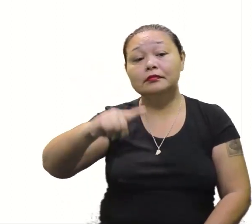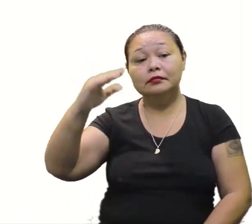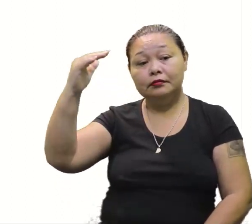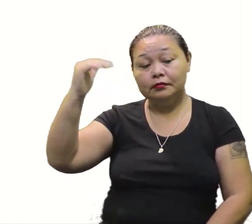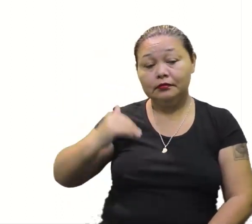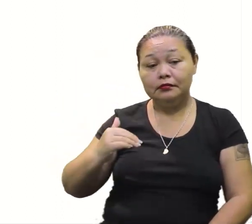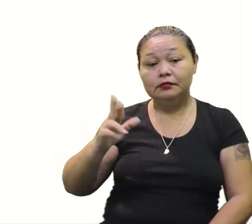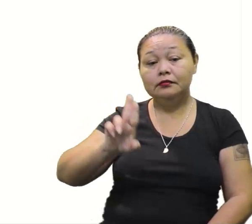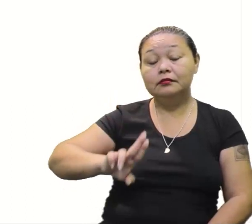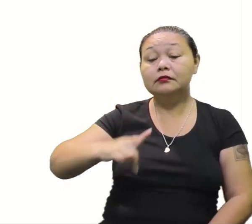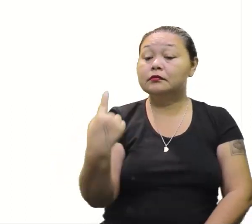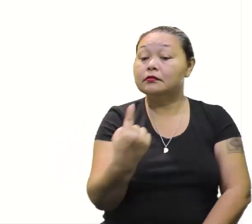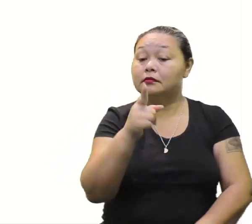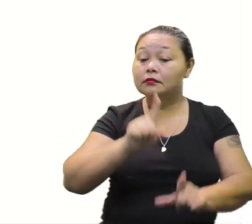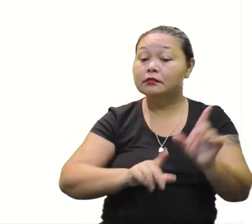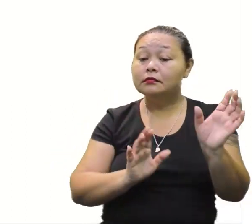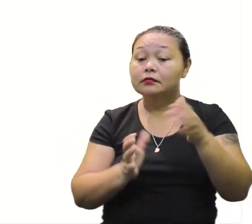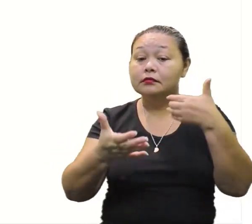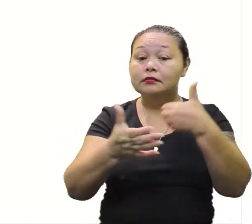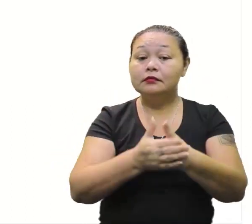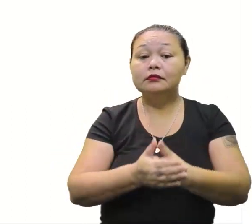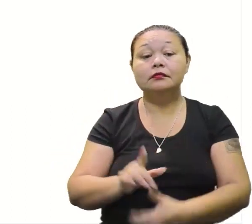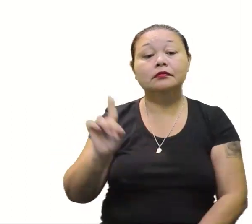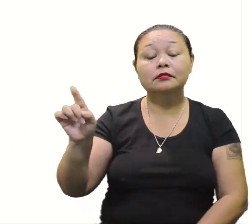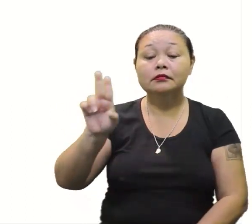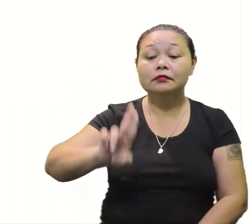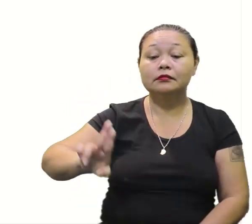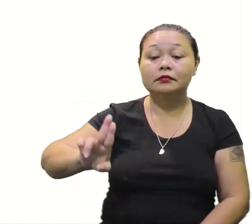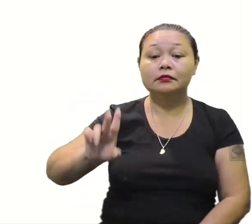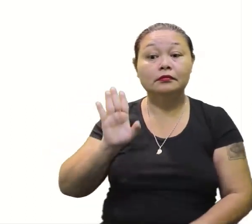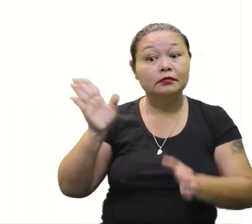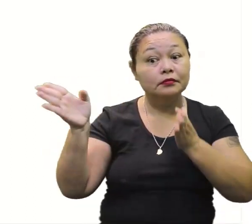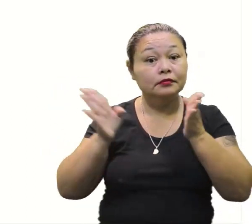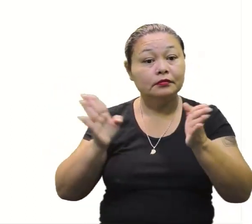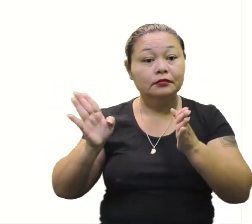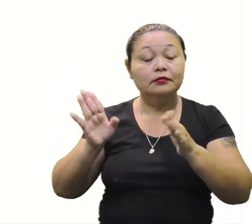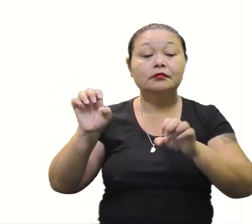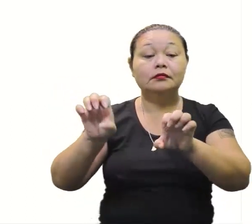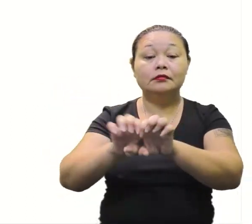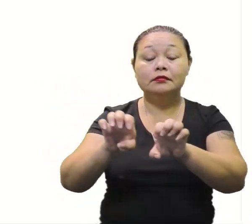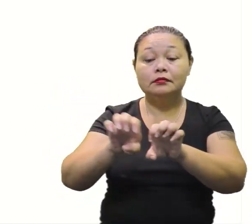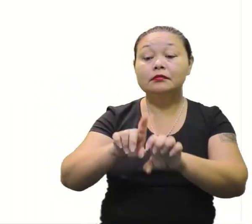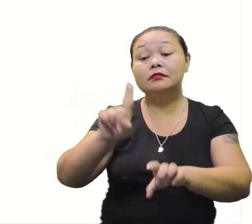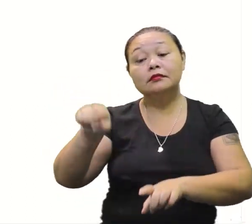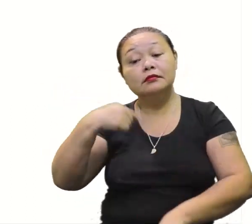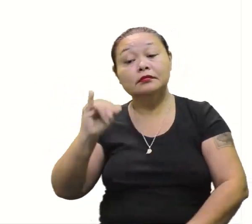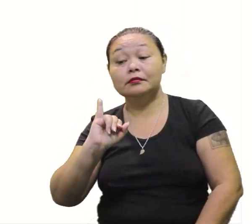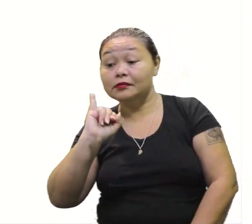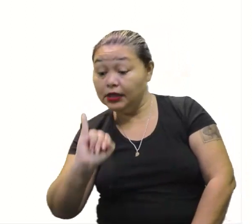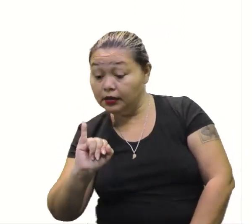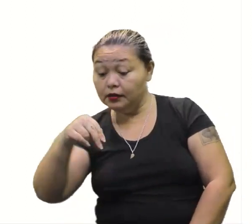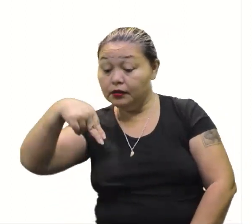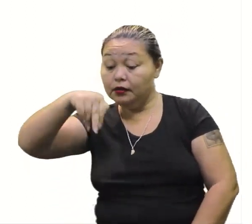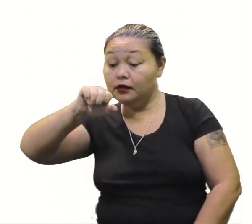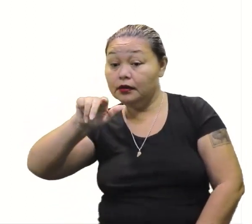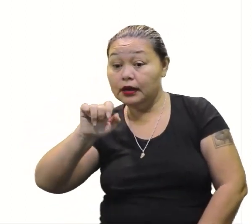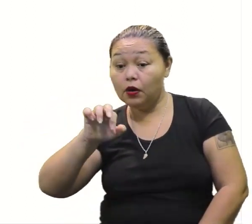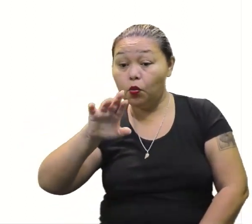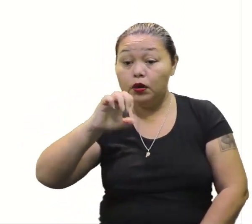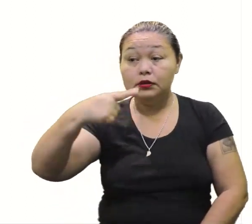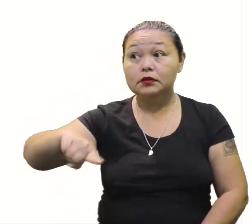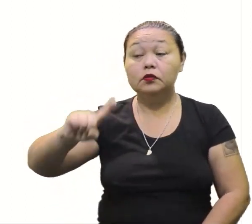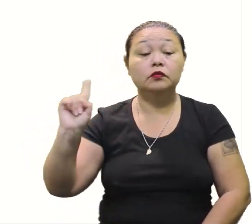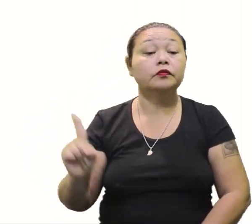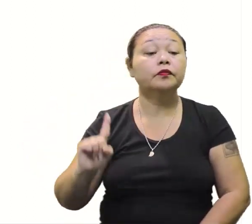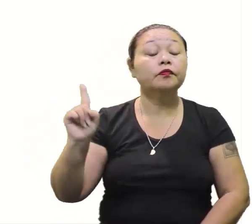abaixo com uma incógnita. Vamos lá. Temos uma de cada. É, a equação e a inequação. Bora ver. A letra A,